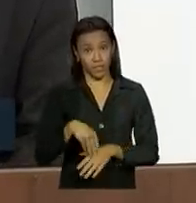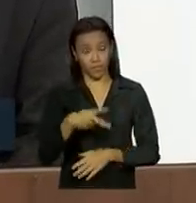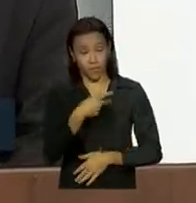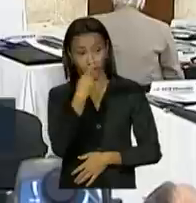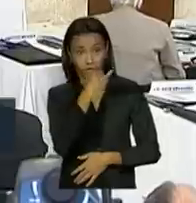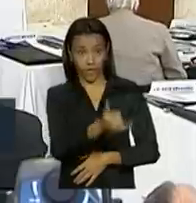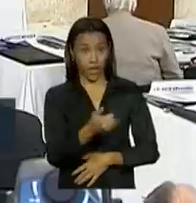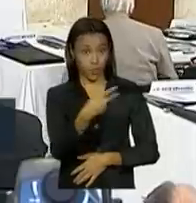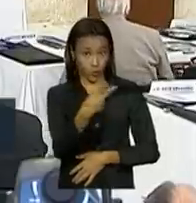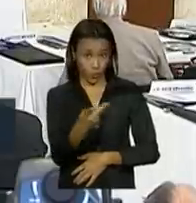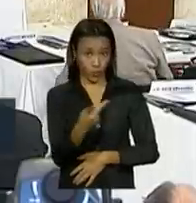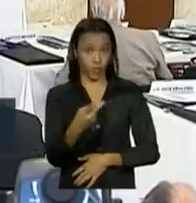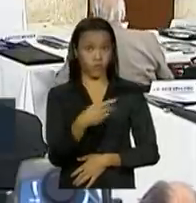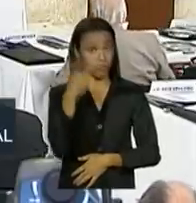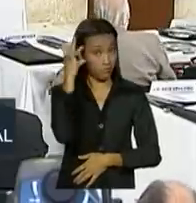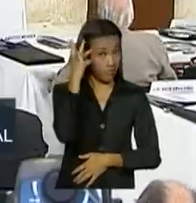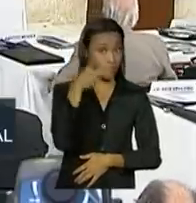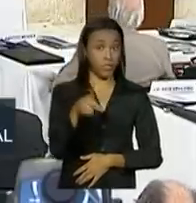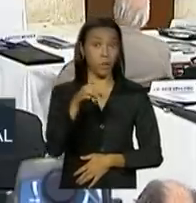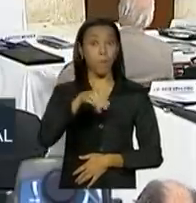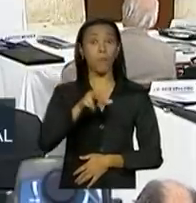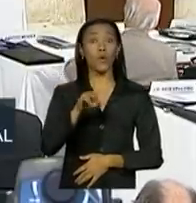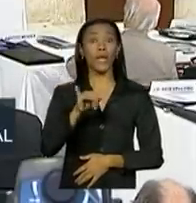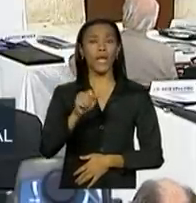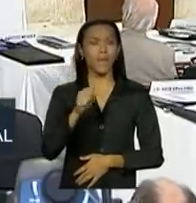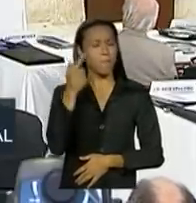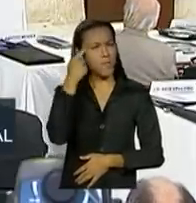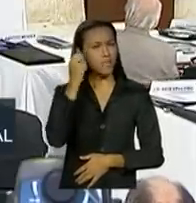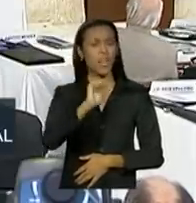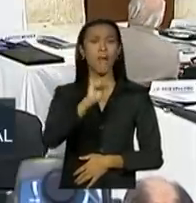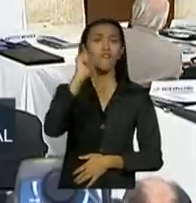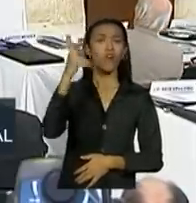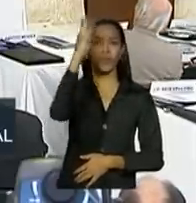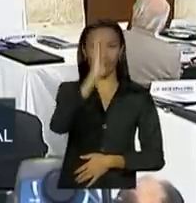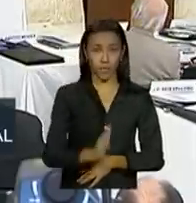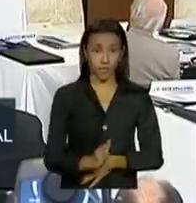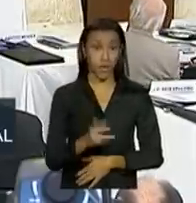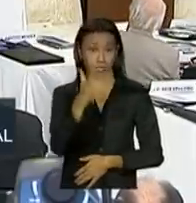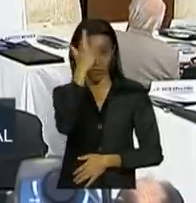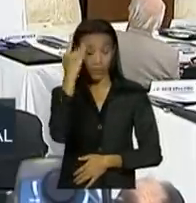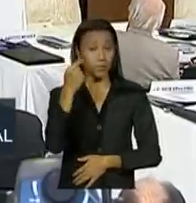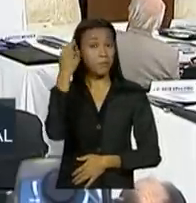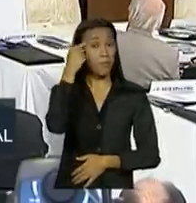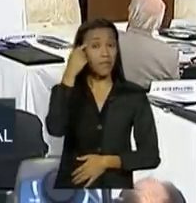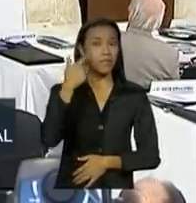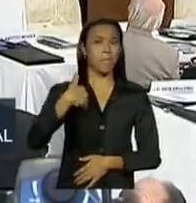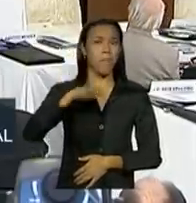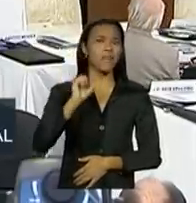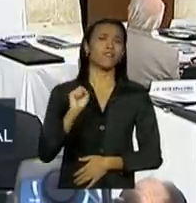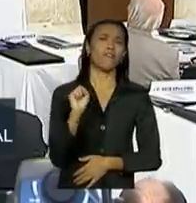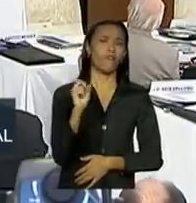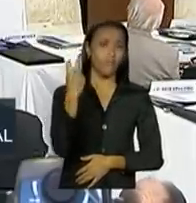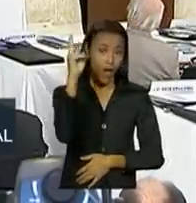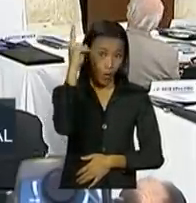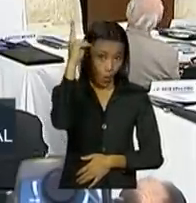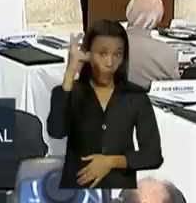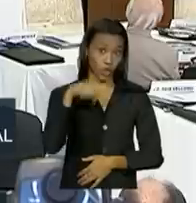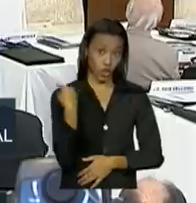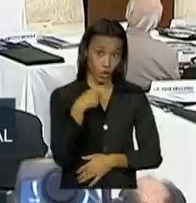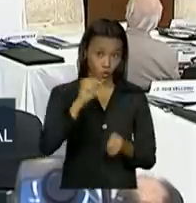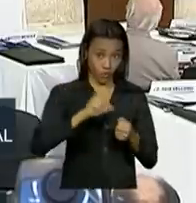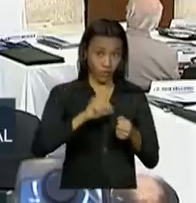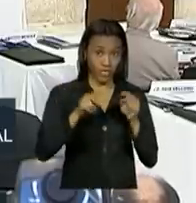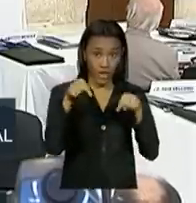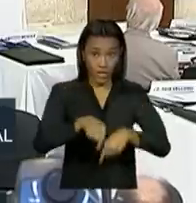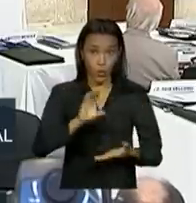e ministro Moreira, eu tenho a impressão de que lá fora as pessoas dão mais valor ao que a gente está fazendo aqui